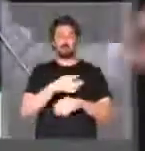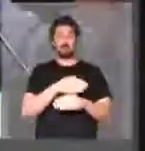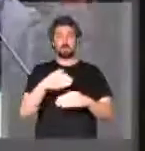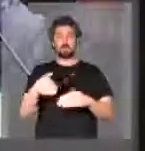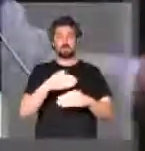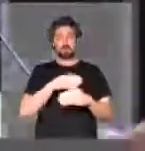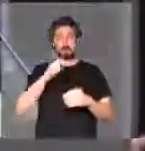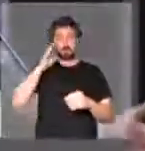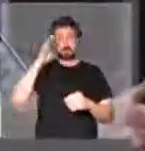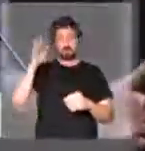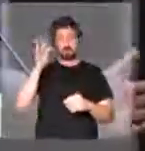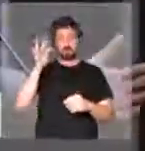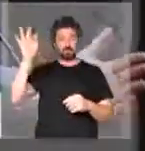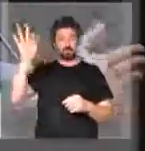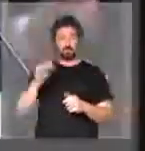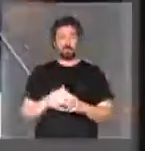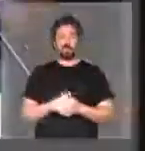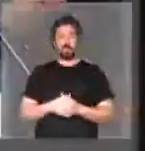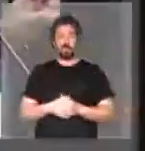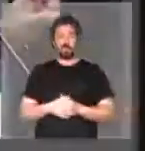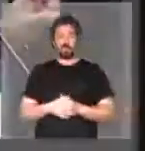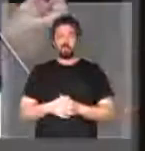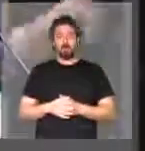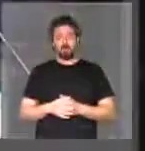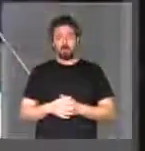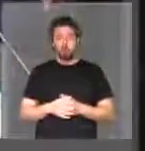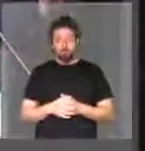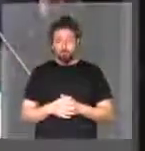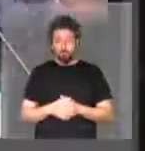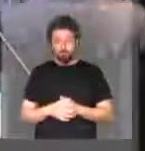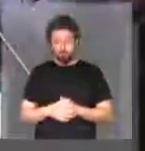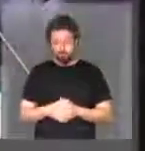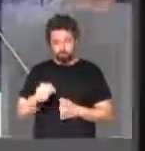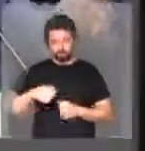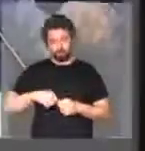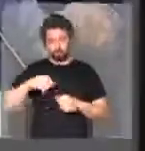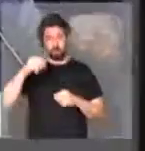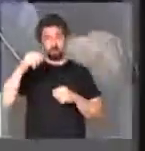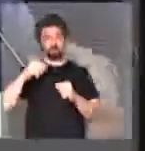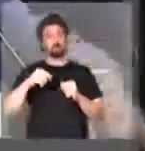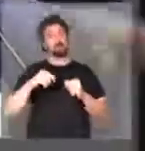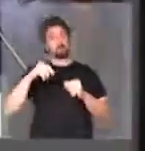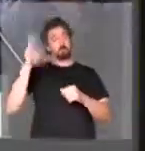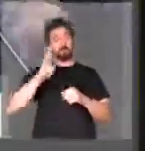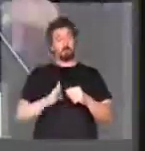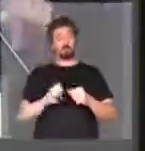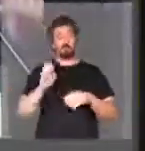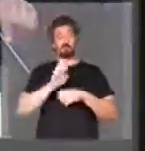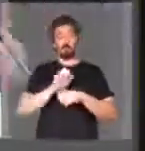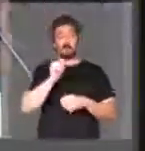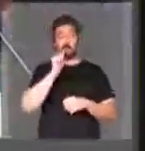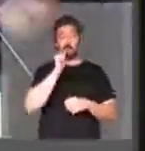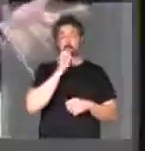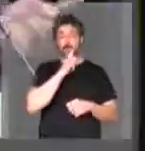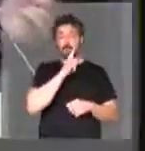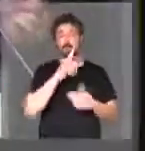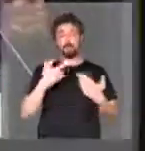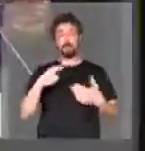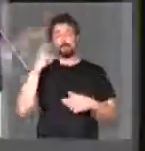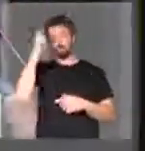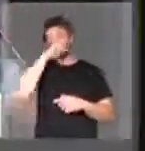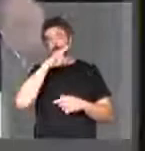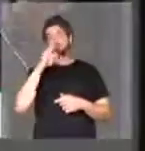fronteira da França, com outro país, é com o Brasil e com o Estado Amapá. Passamos então a ter